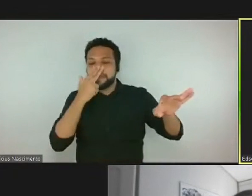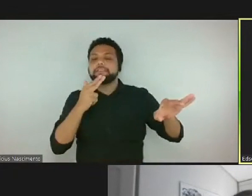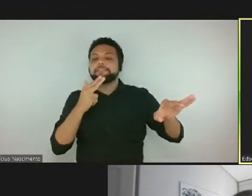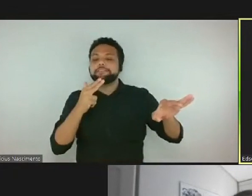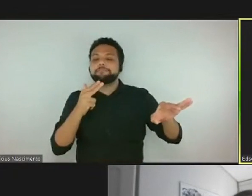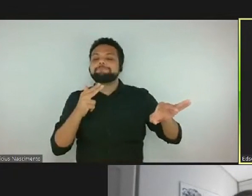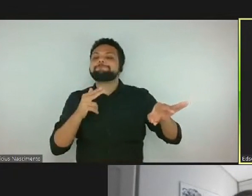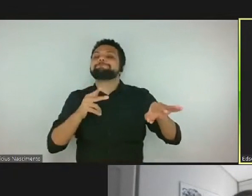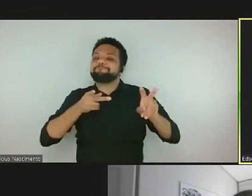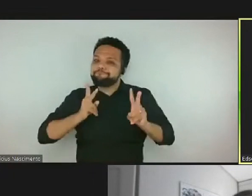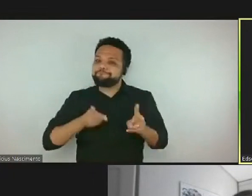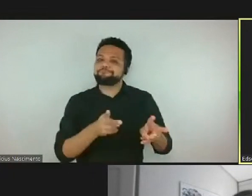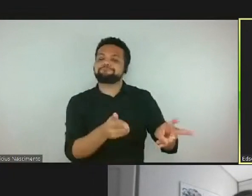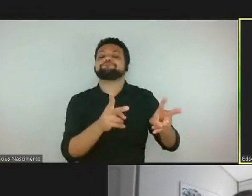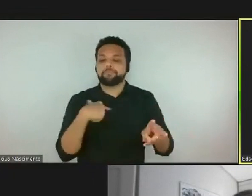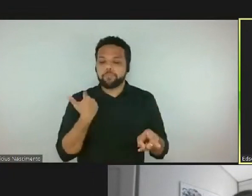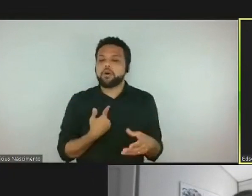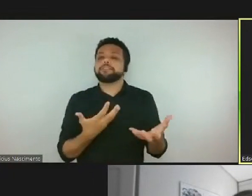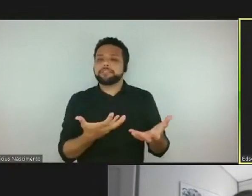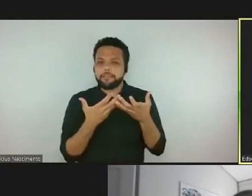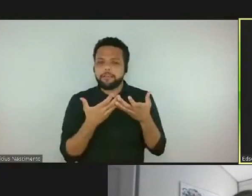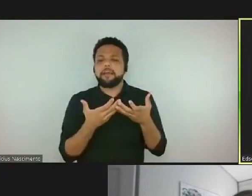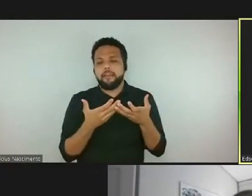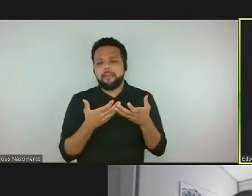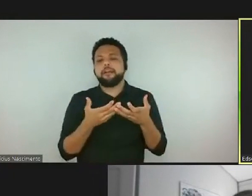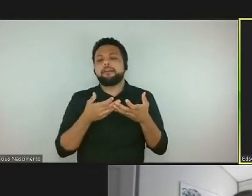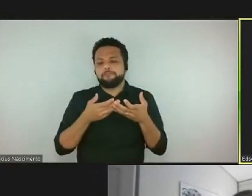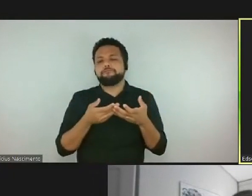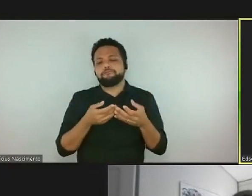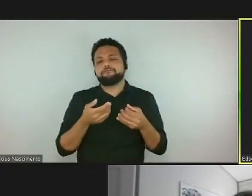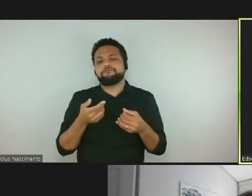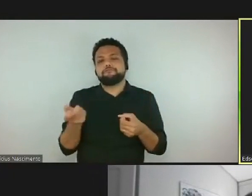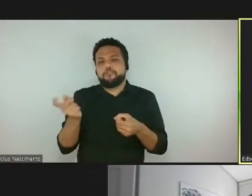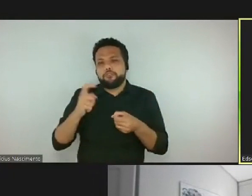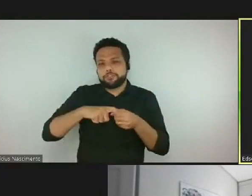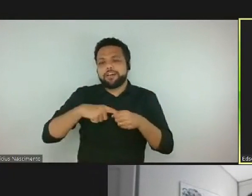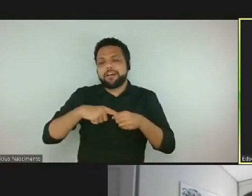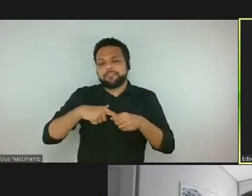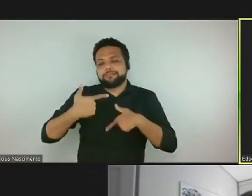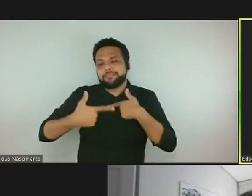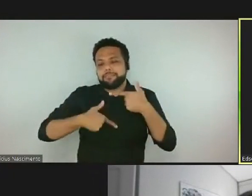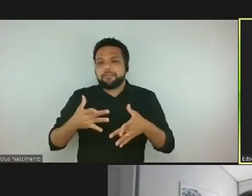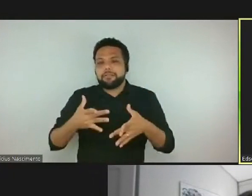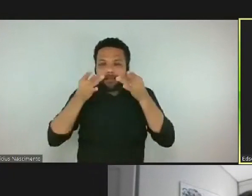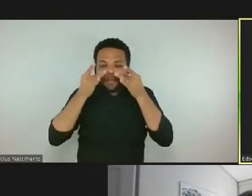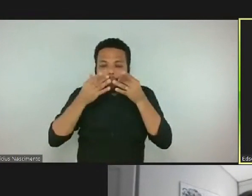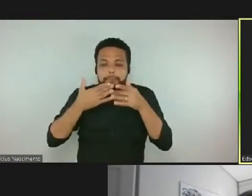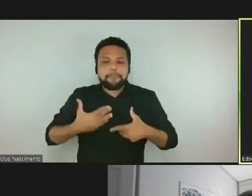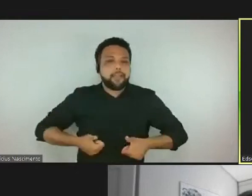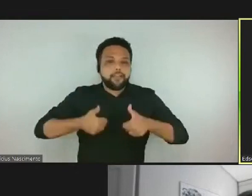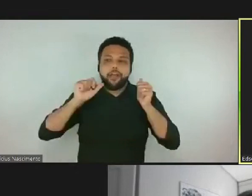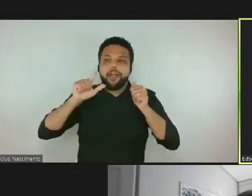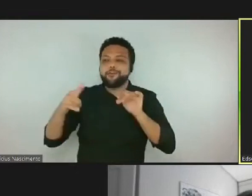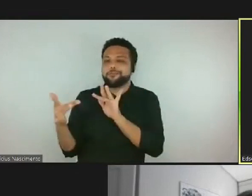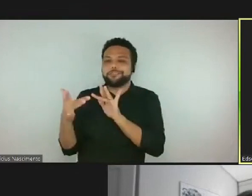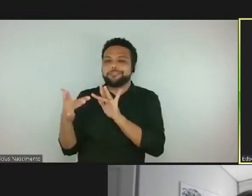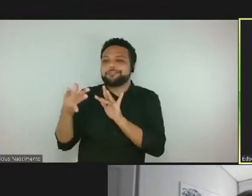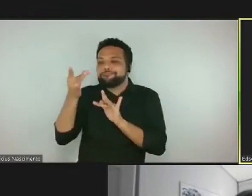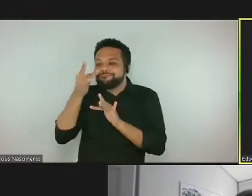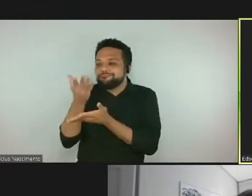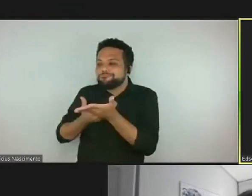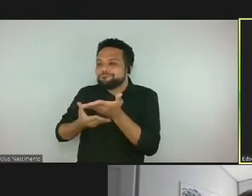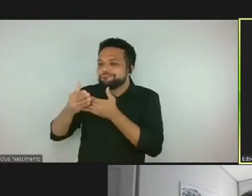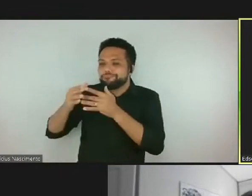gente pretende retomar as ações presenciais que são muito enriquecedoras, nada como contato pessoal próximo às